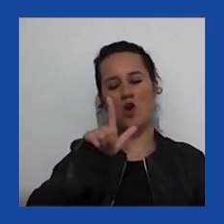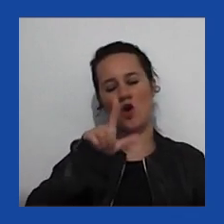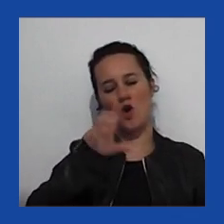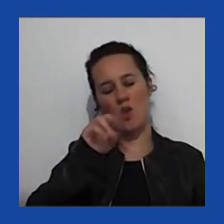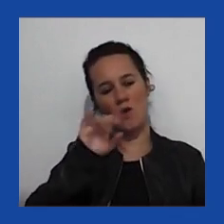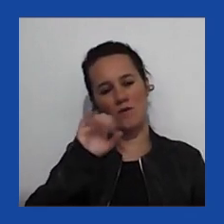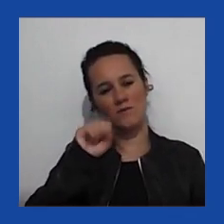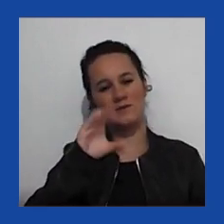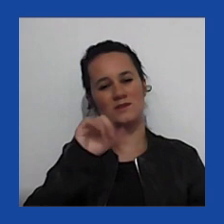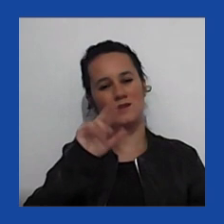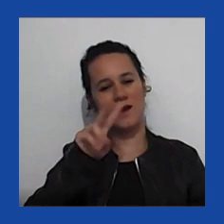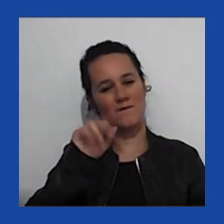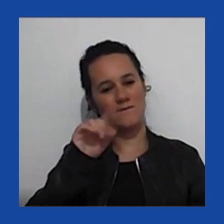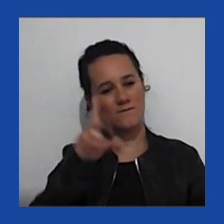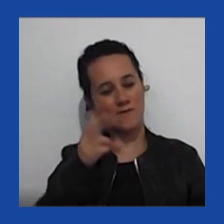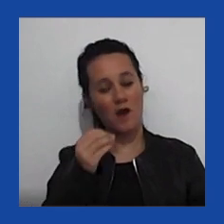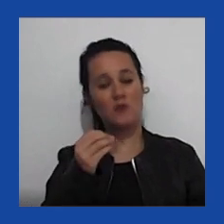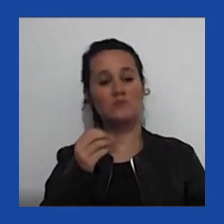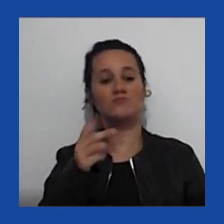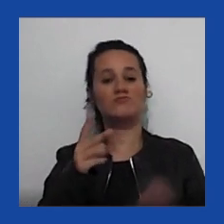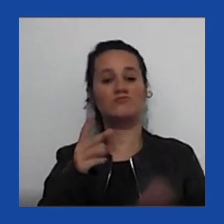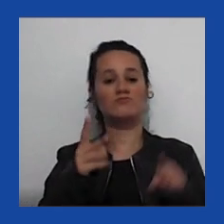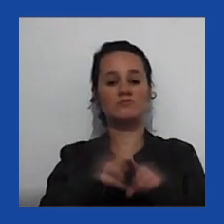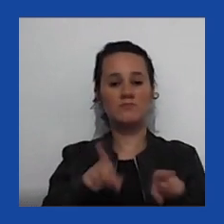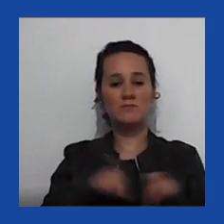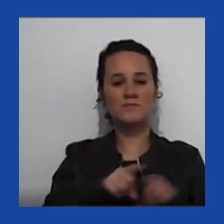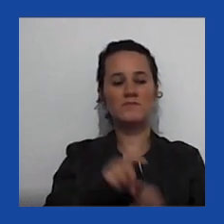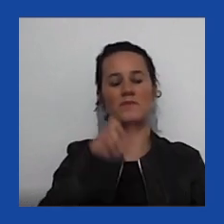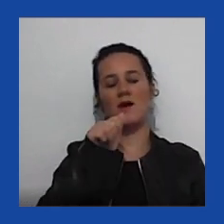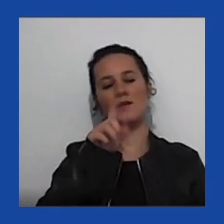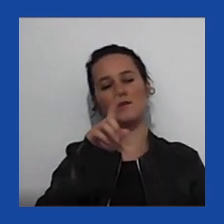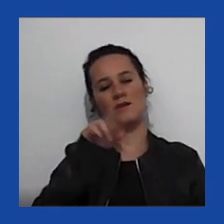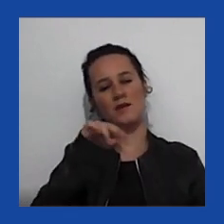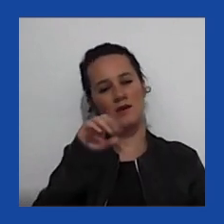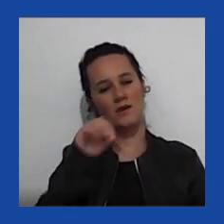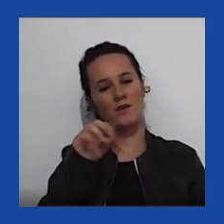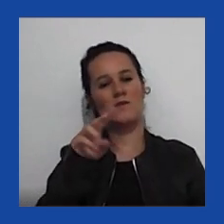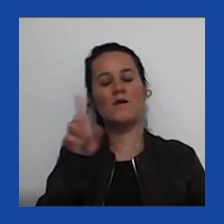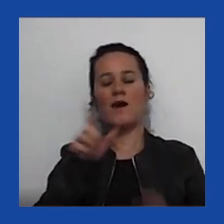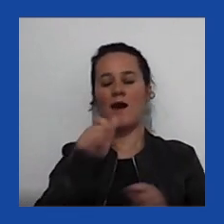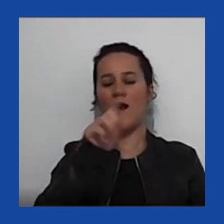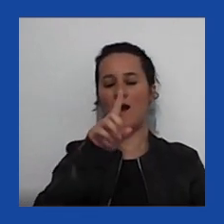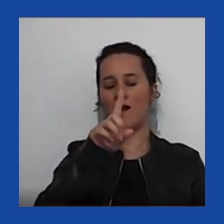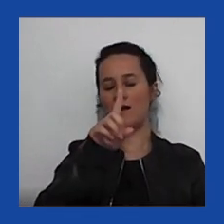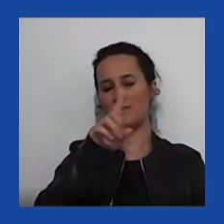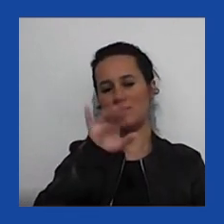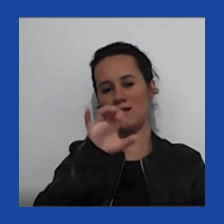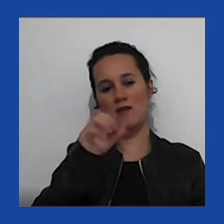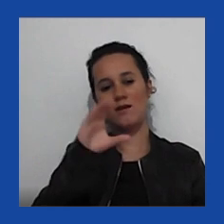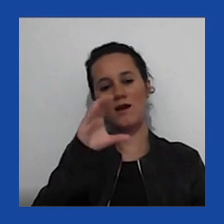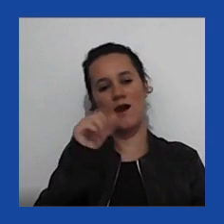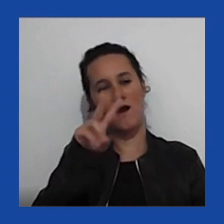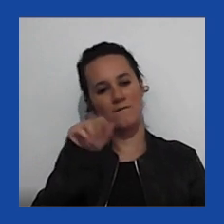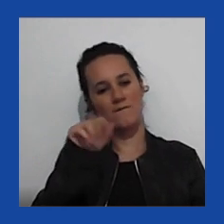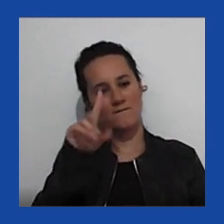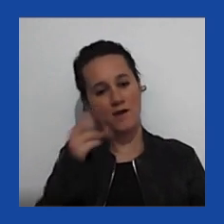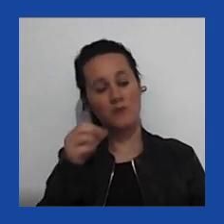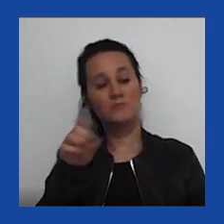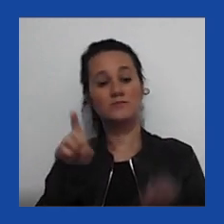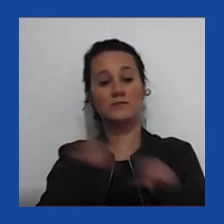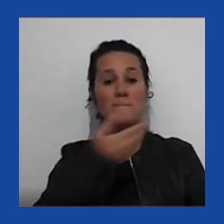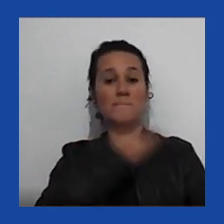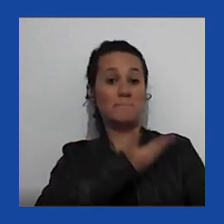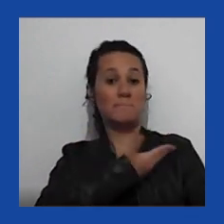Gustavo de Brito Alves, Adriana Vera, Daniela Carvalho e também meu colega Humberto Dantes.